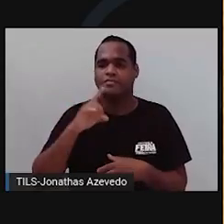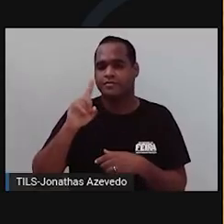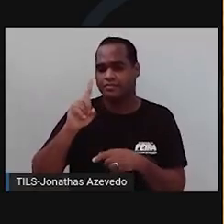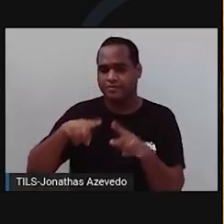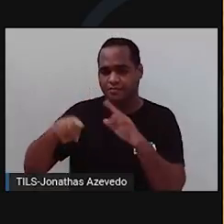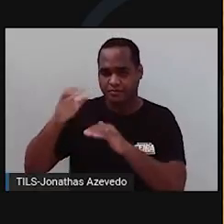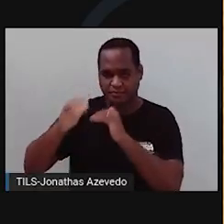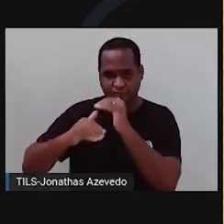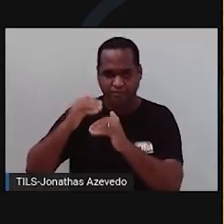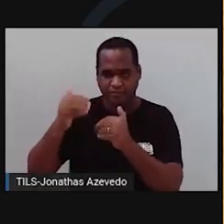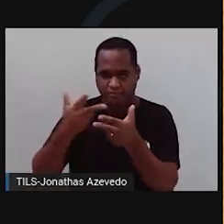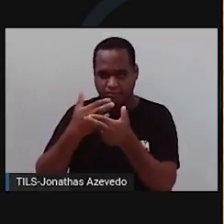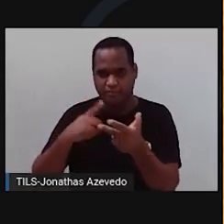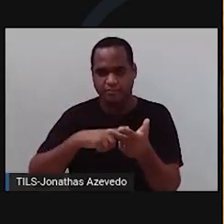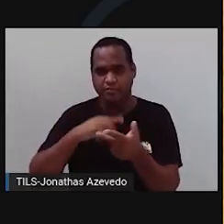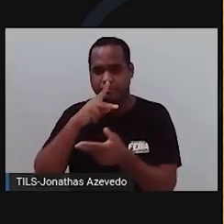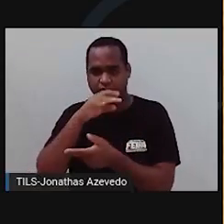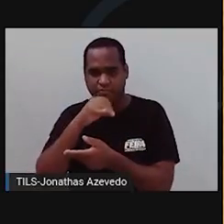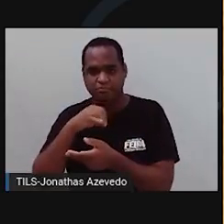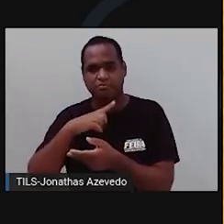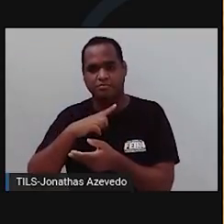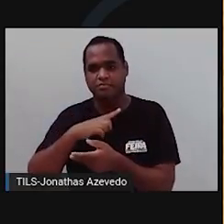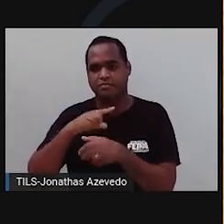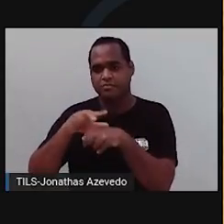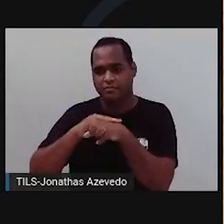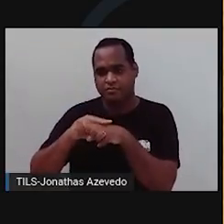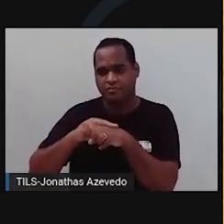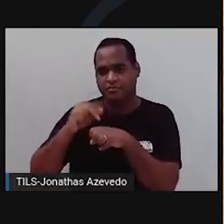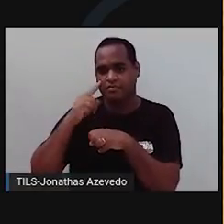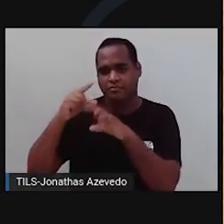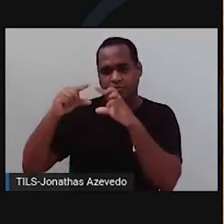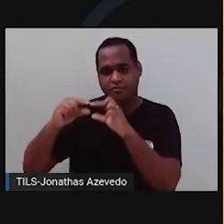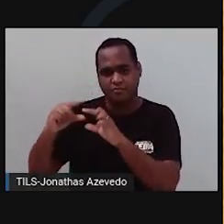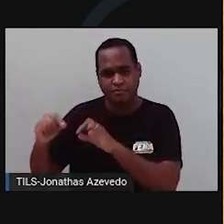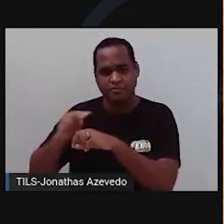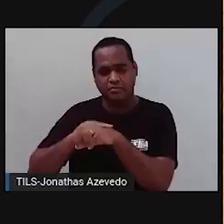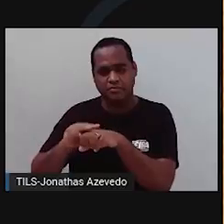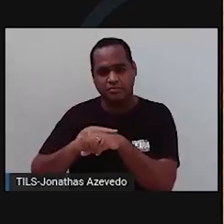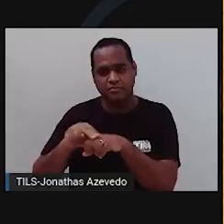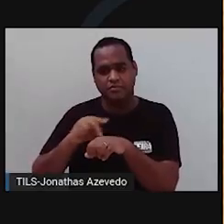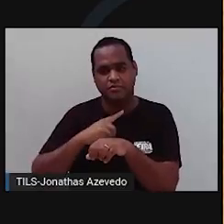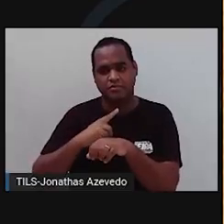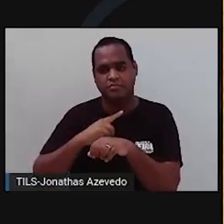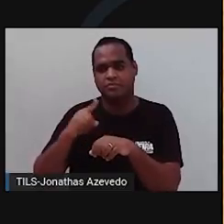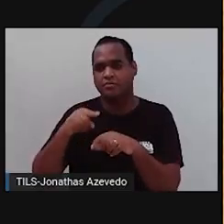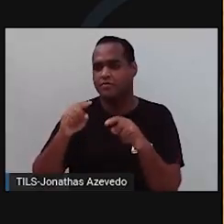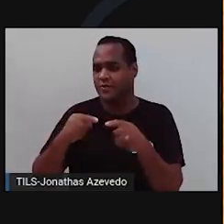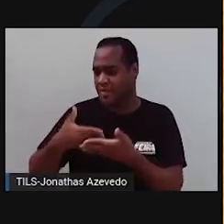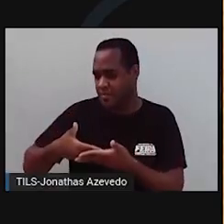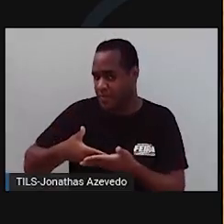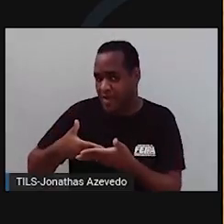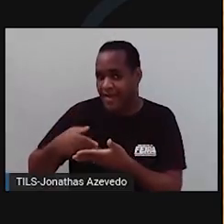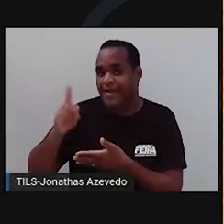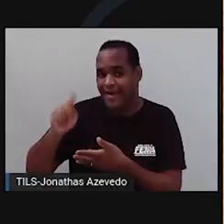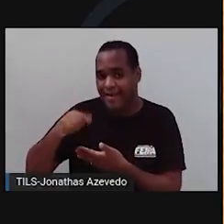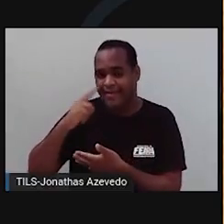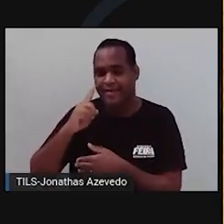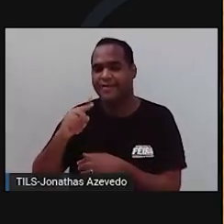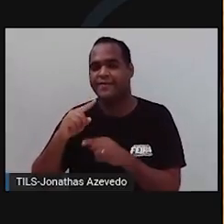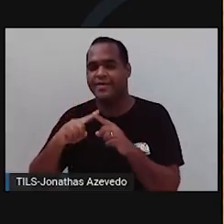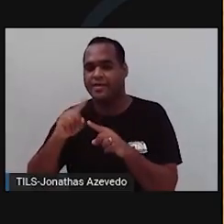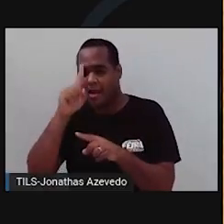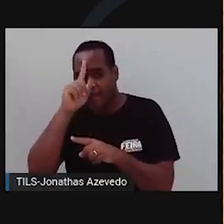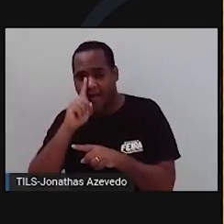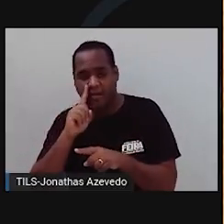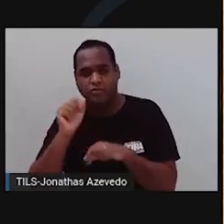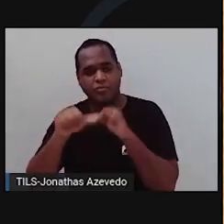amarelo e a ervilha pai homozigótica verde um alelo recessivo verde. Assim, todos os bebês serão amarelos e heterozigóticos.